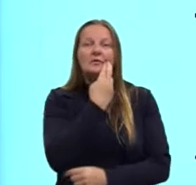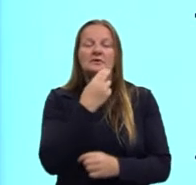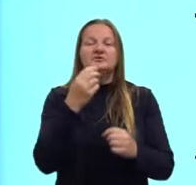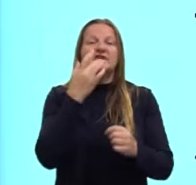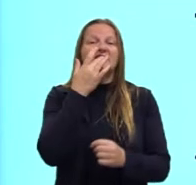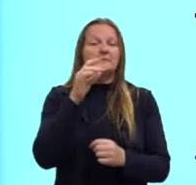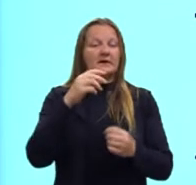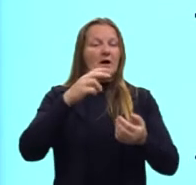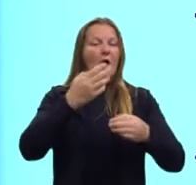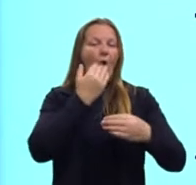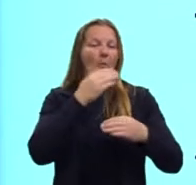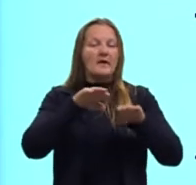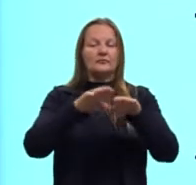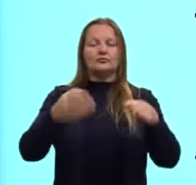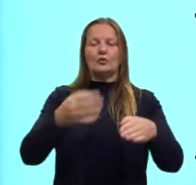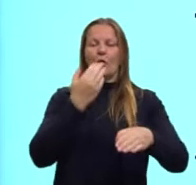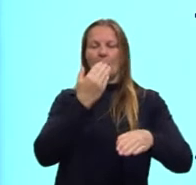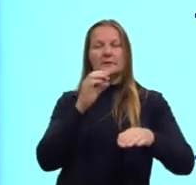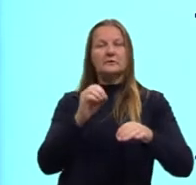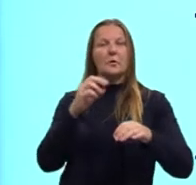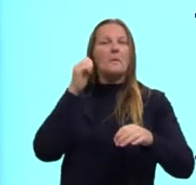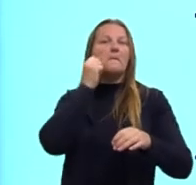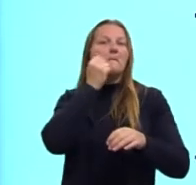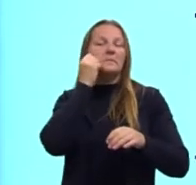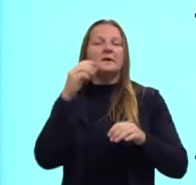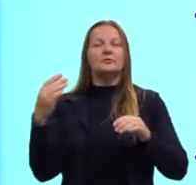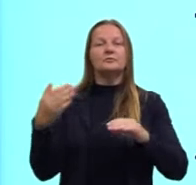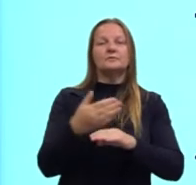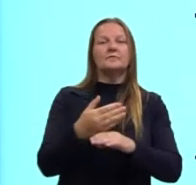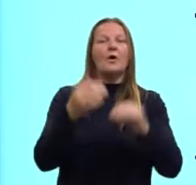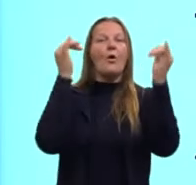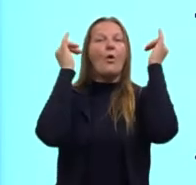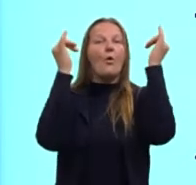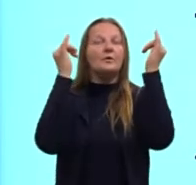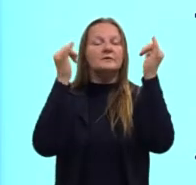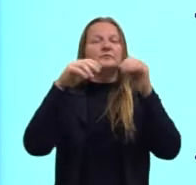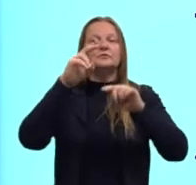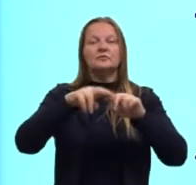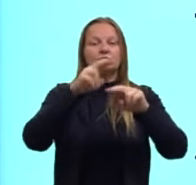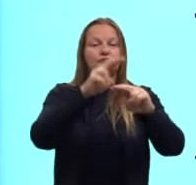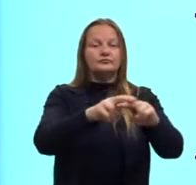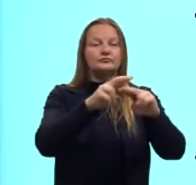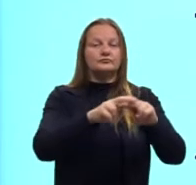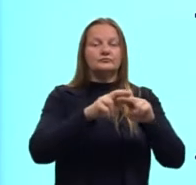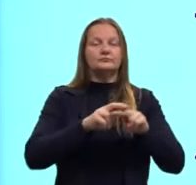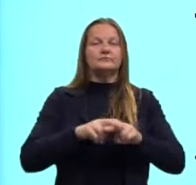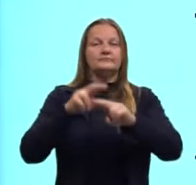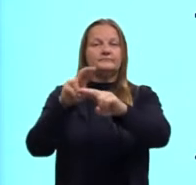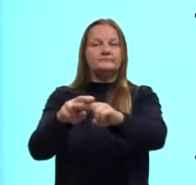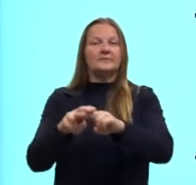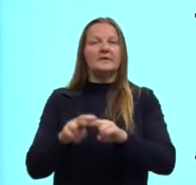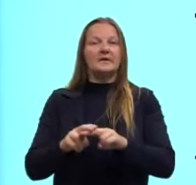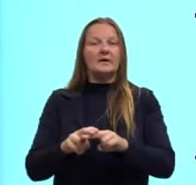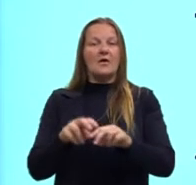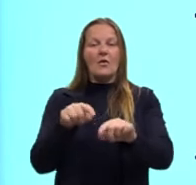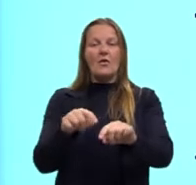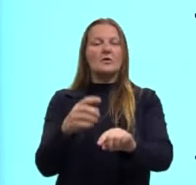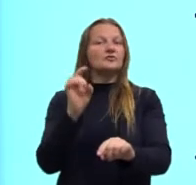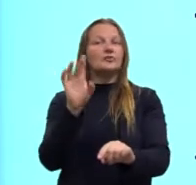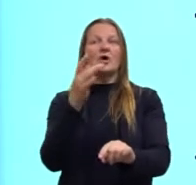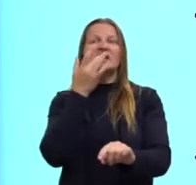as pessoas brancas utilizavam. No caso dos ônibus, por exemplo, os assentos eram reservados para as pessoas brancas.